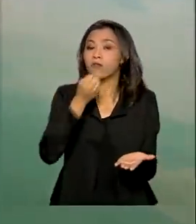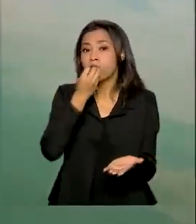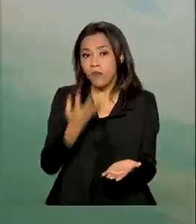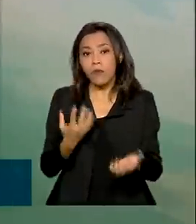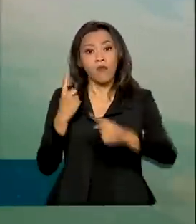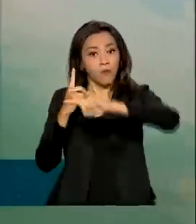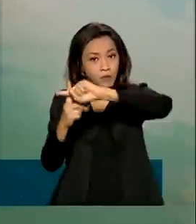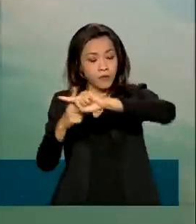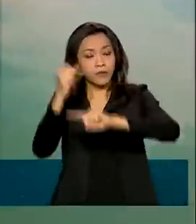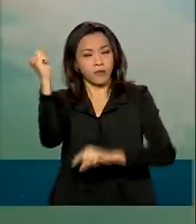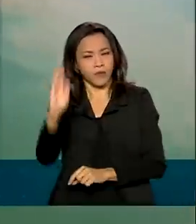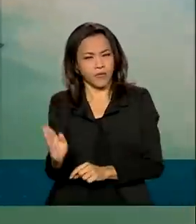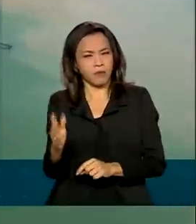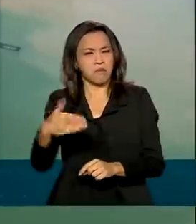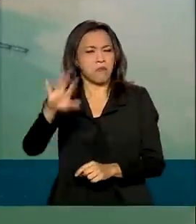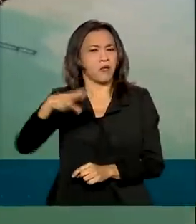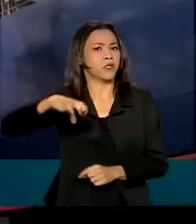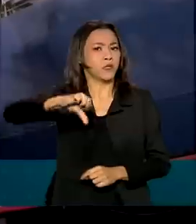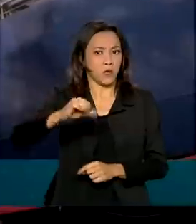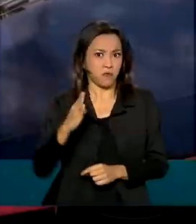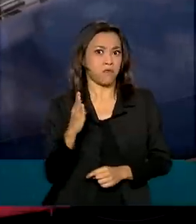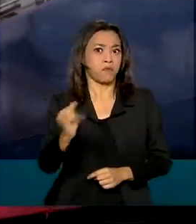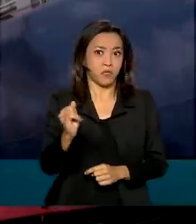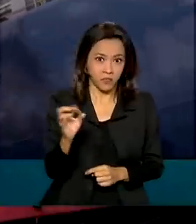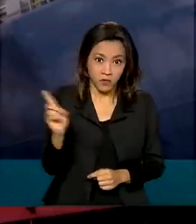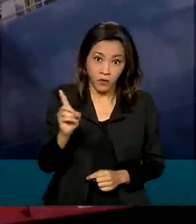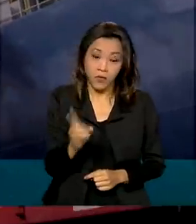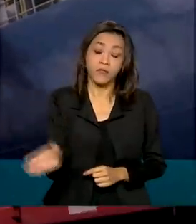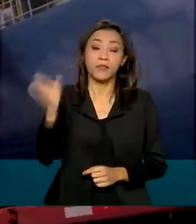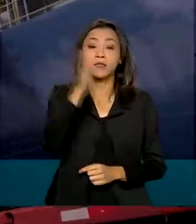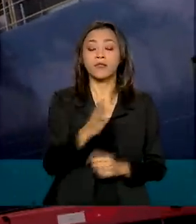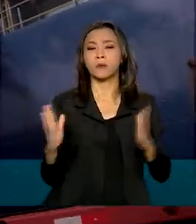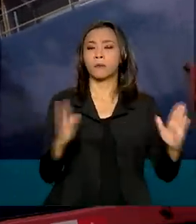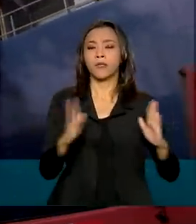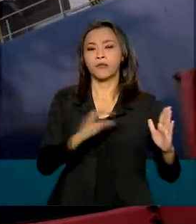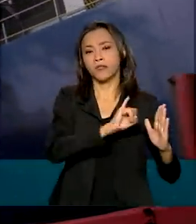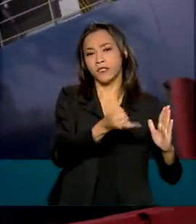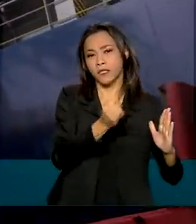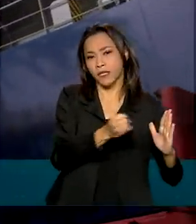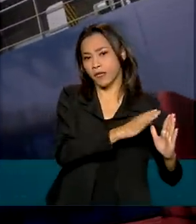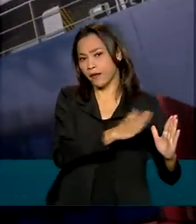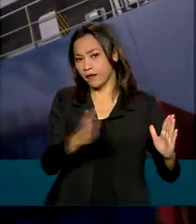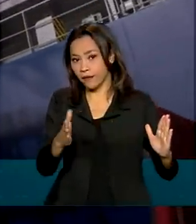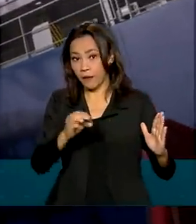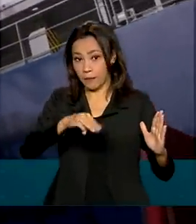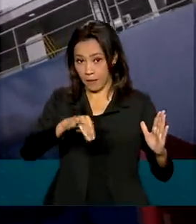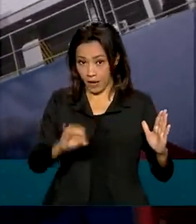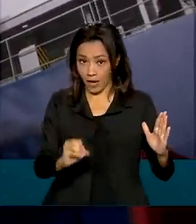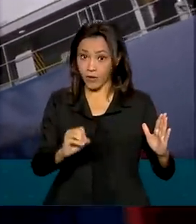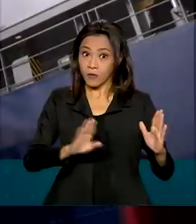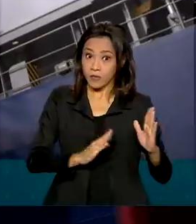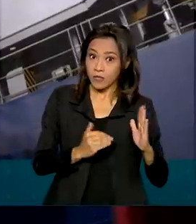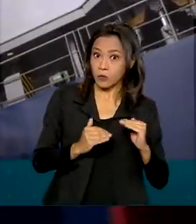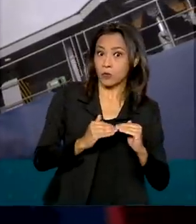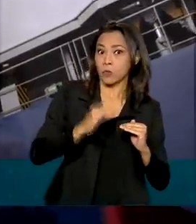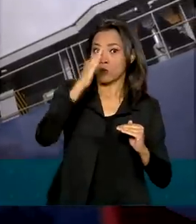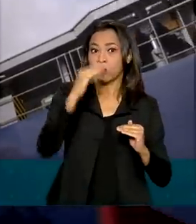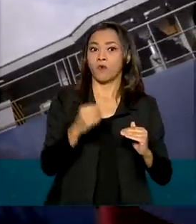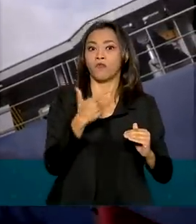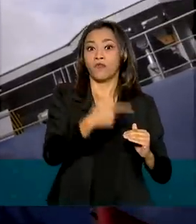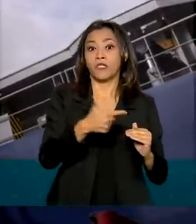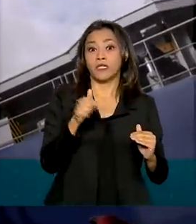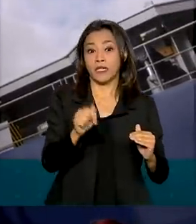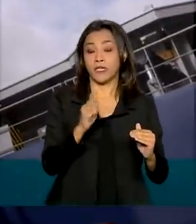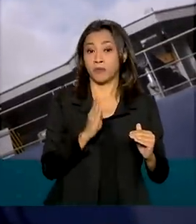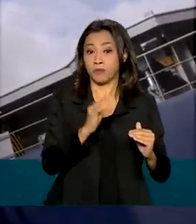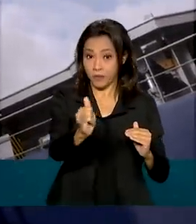para o Brasil em mais de 9 bilhões de dólares. Já no período de janeiro a maio, esse superávit chegou a mais de 27 bilhões e